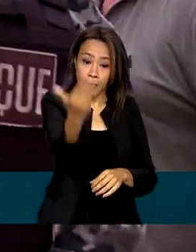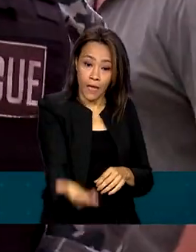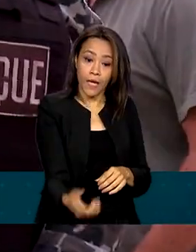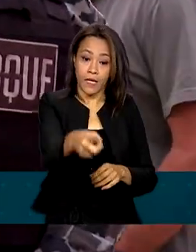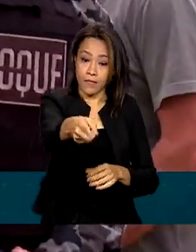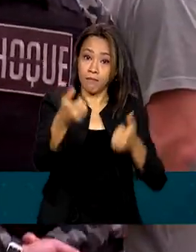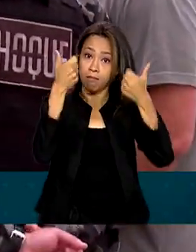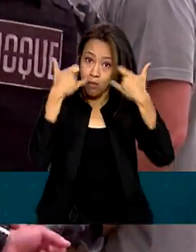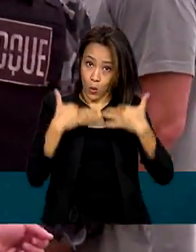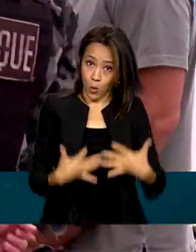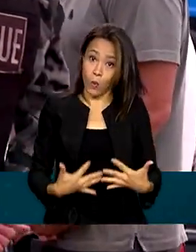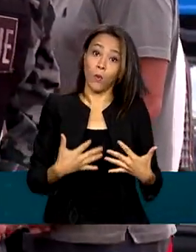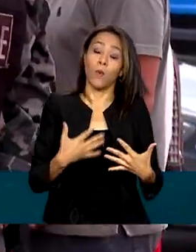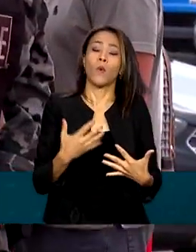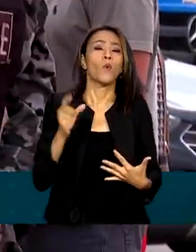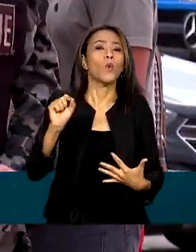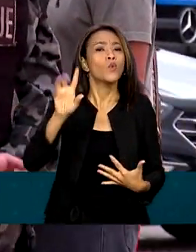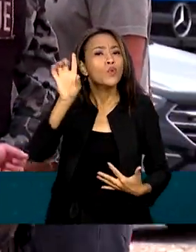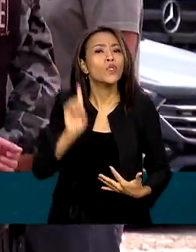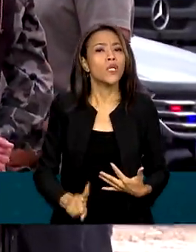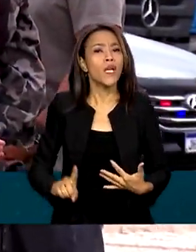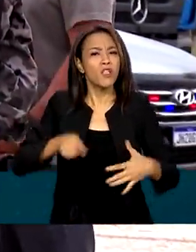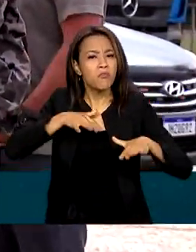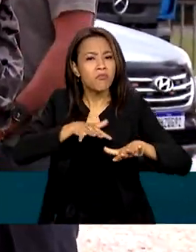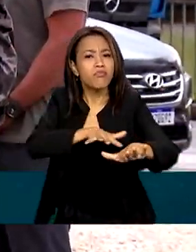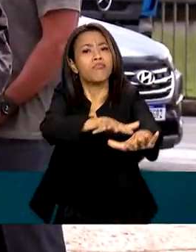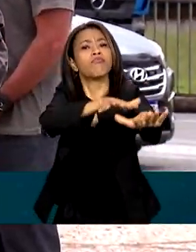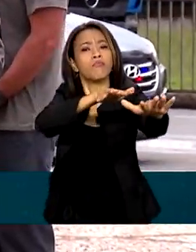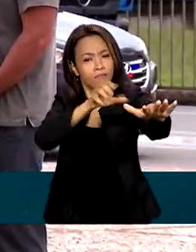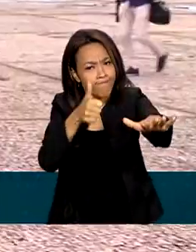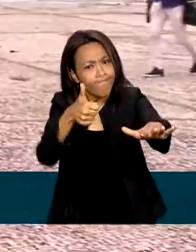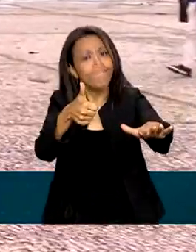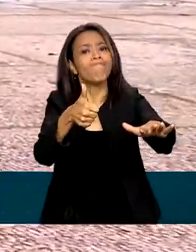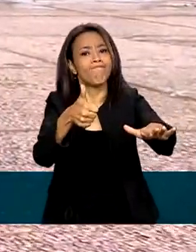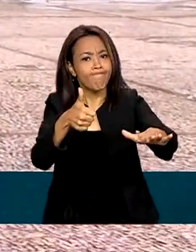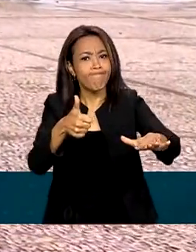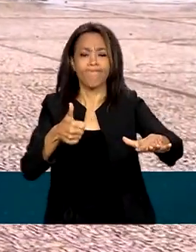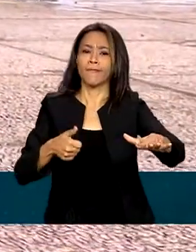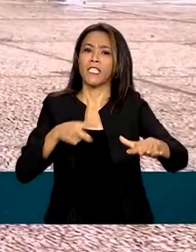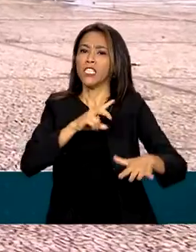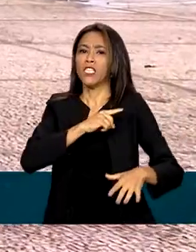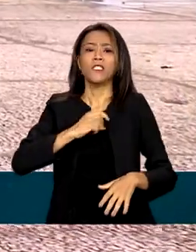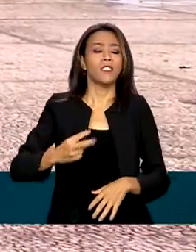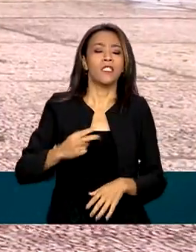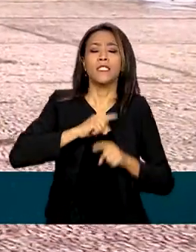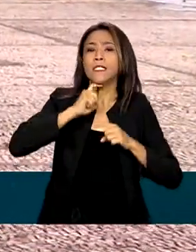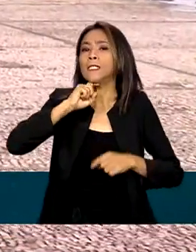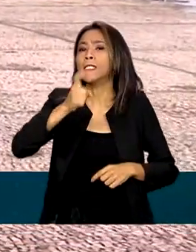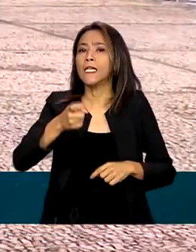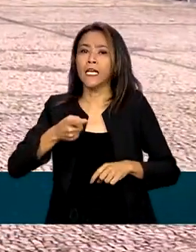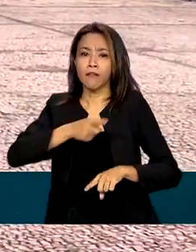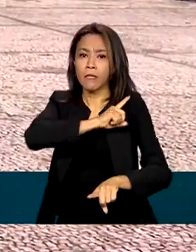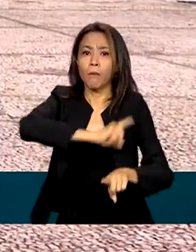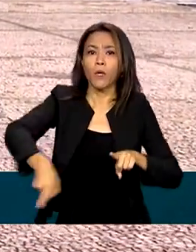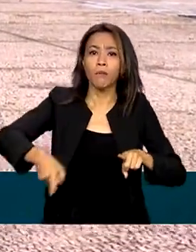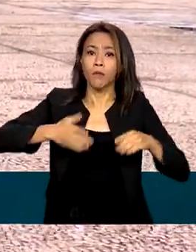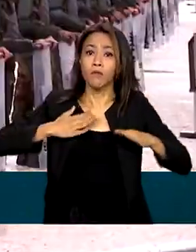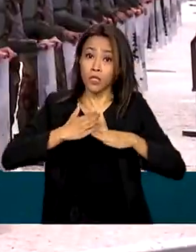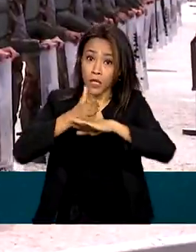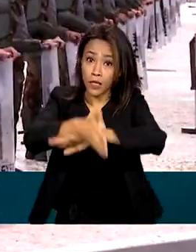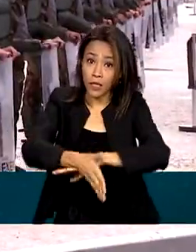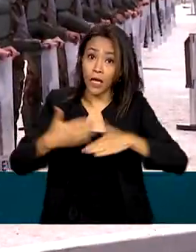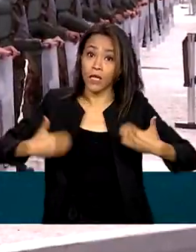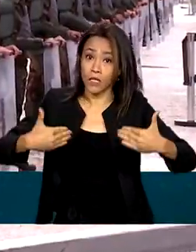Capelli, o direito de manifestação está mantido. Ninguém será impedido de acessar a esplanada,